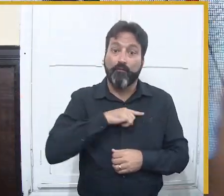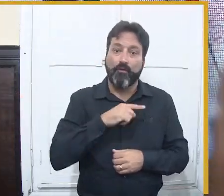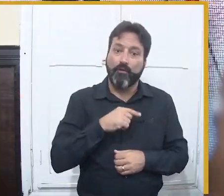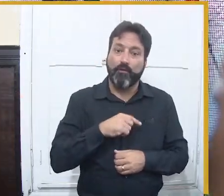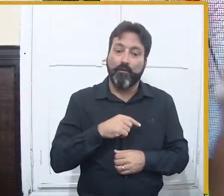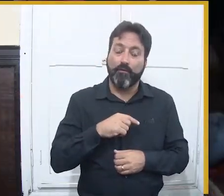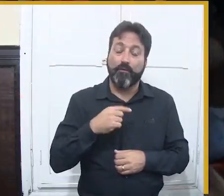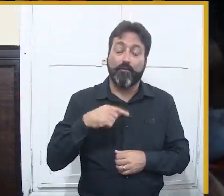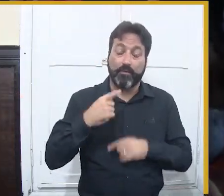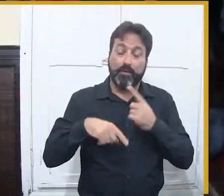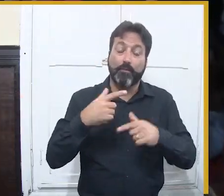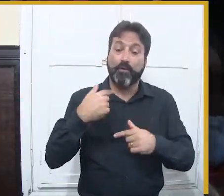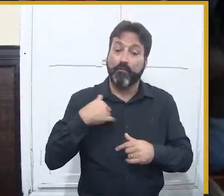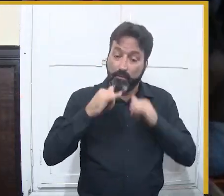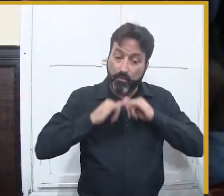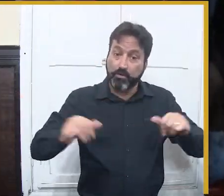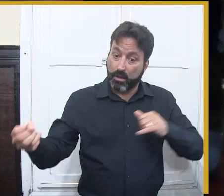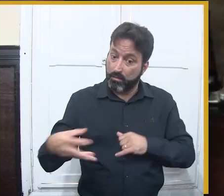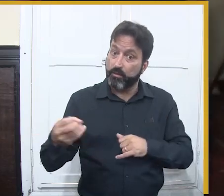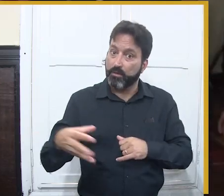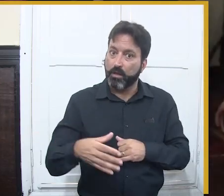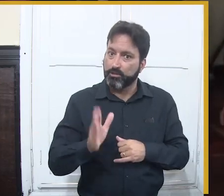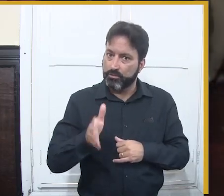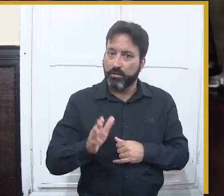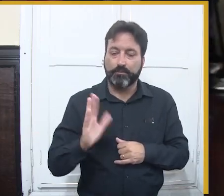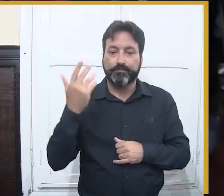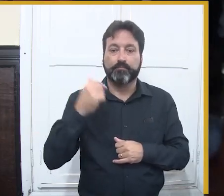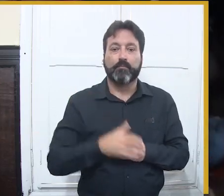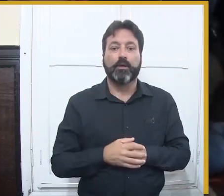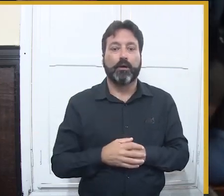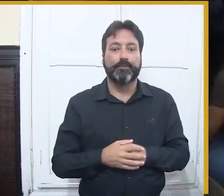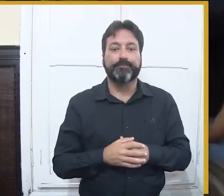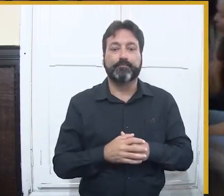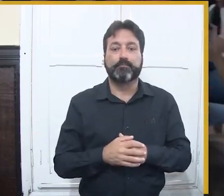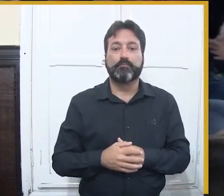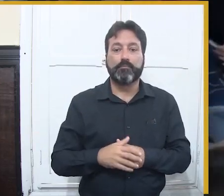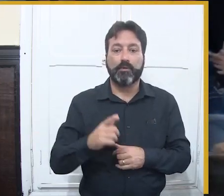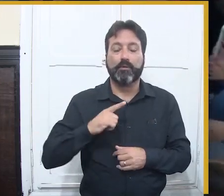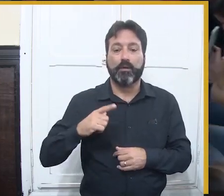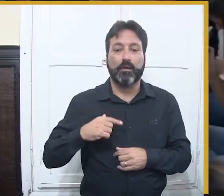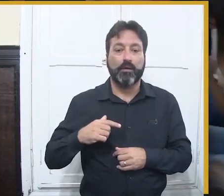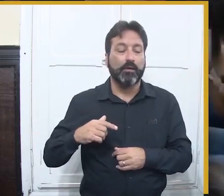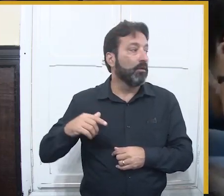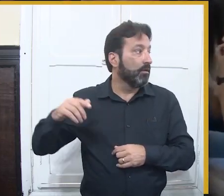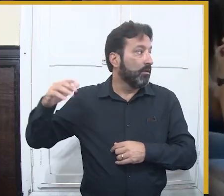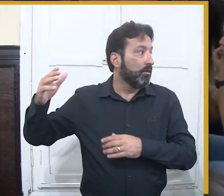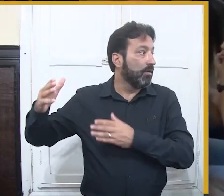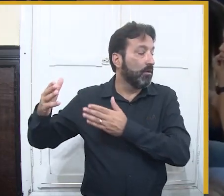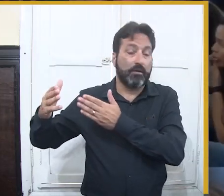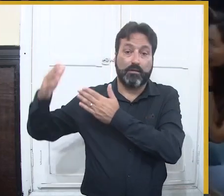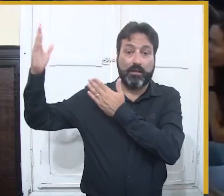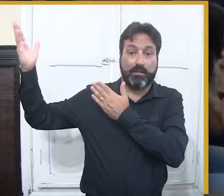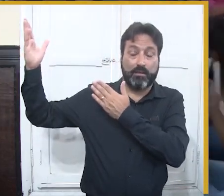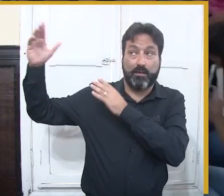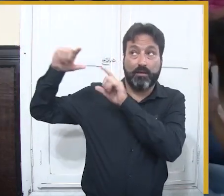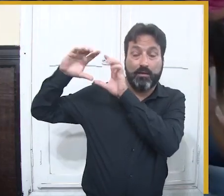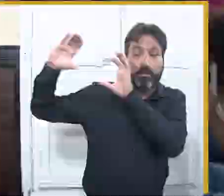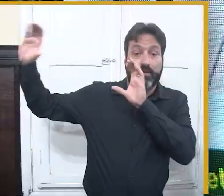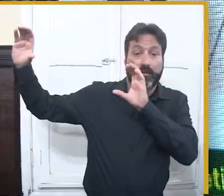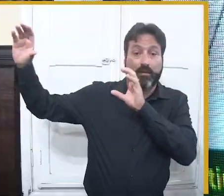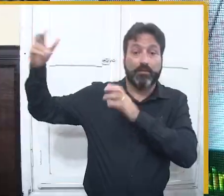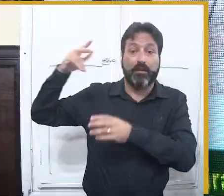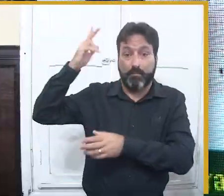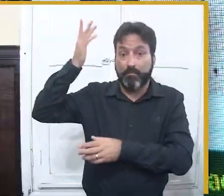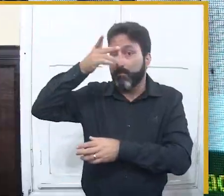de participação das pessoas, a gente evita que pessoas e até turistas fiquem do lado de fora. Para isso, vou inclusive também